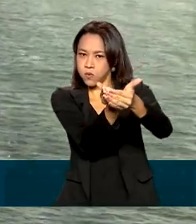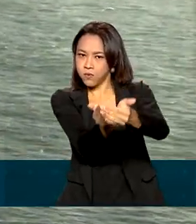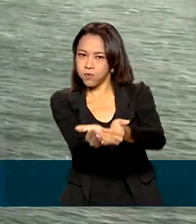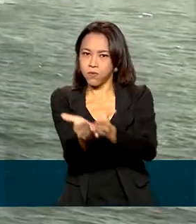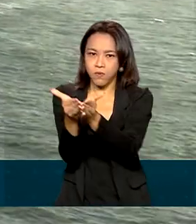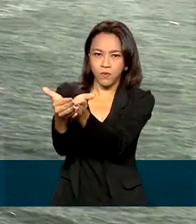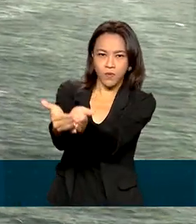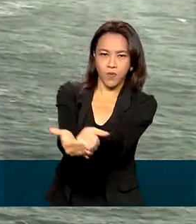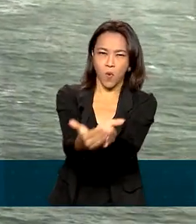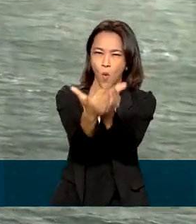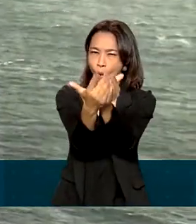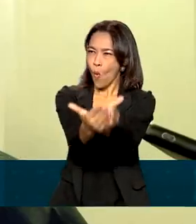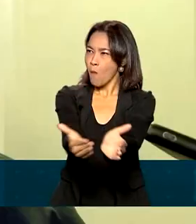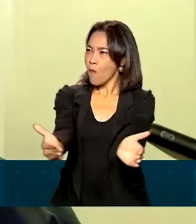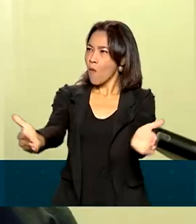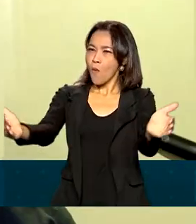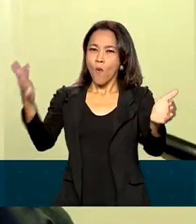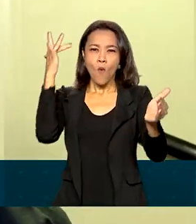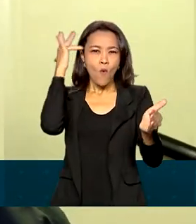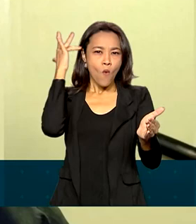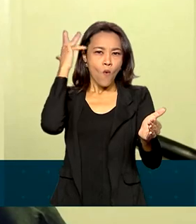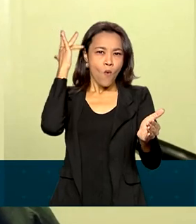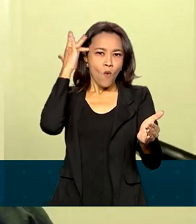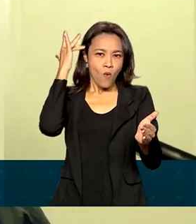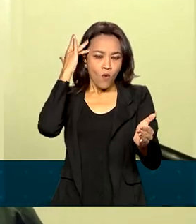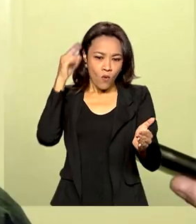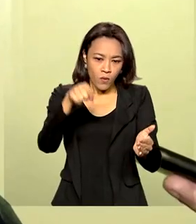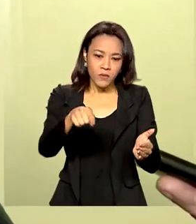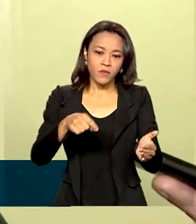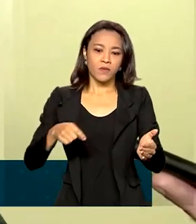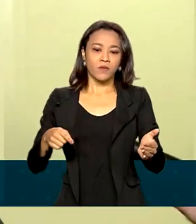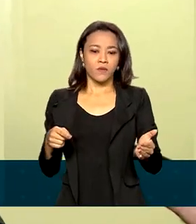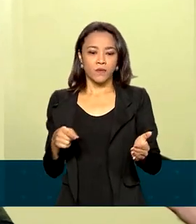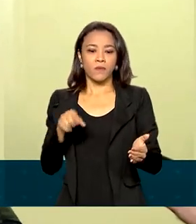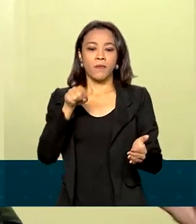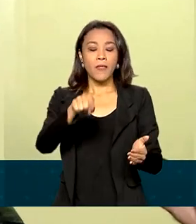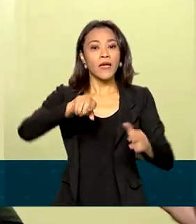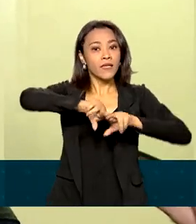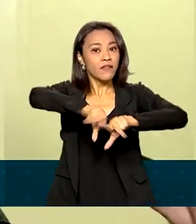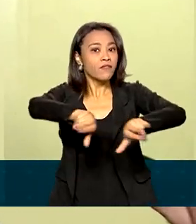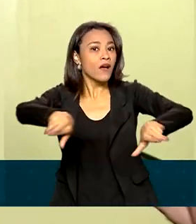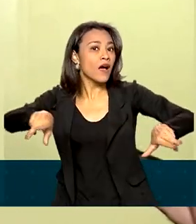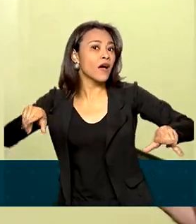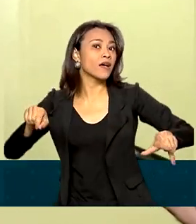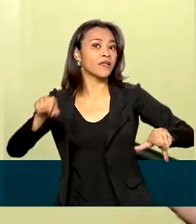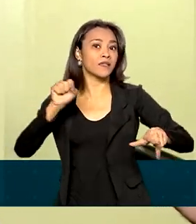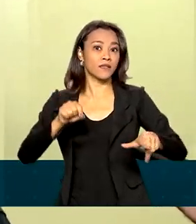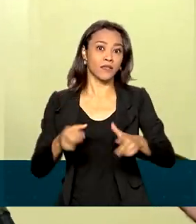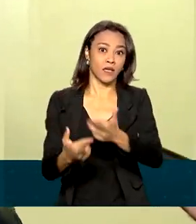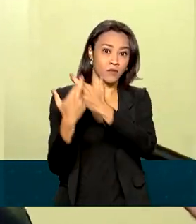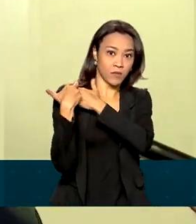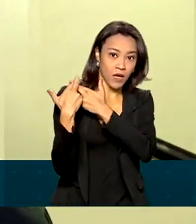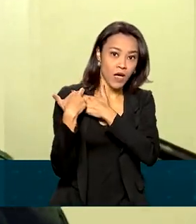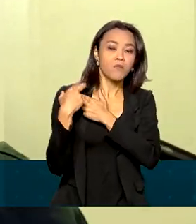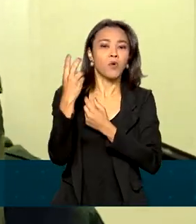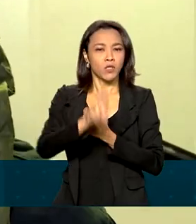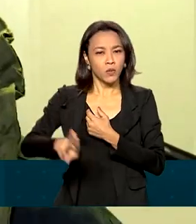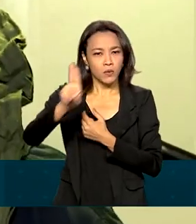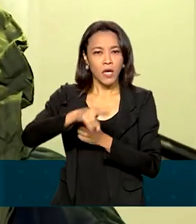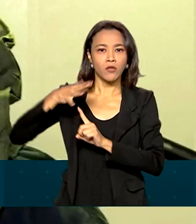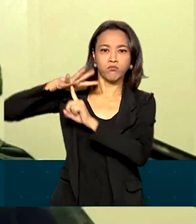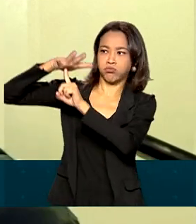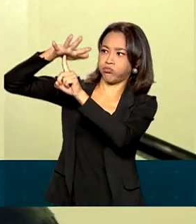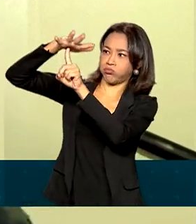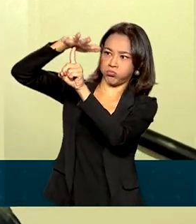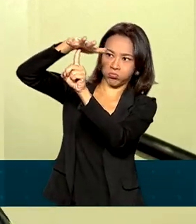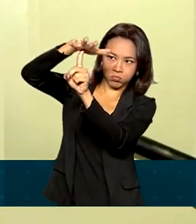embarcação da Marinha Brasileira. Esse navio é um navio multipropósito, então ele é feito tanto para operações aéreas, que é o que